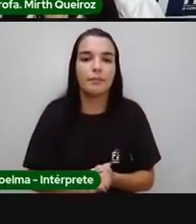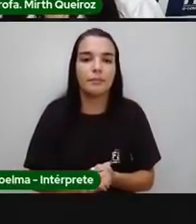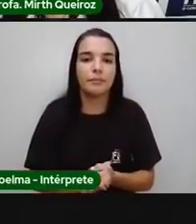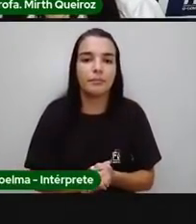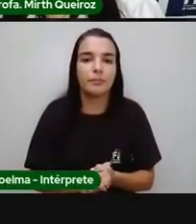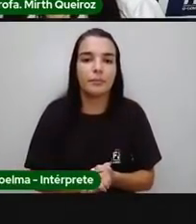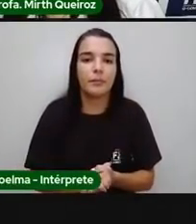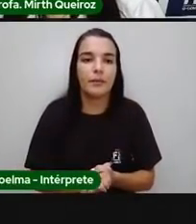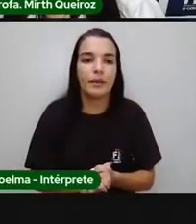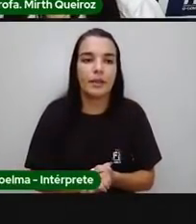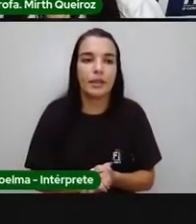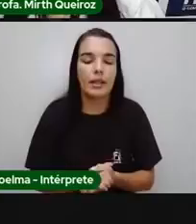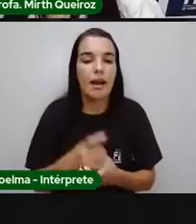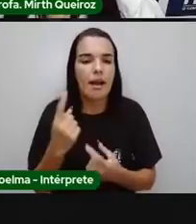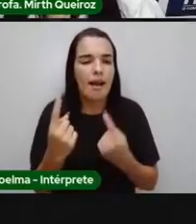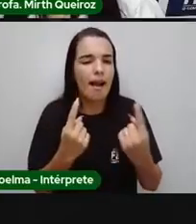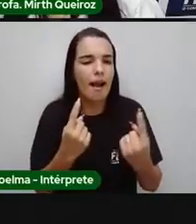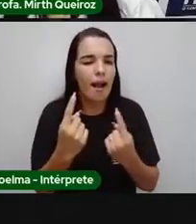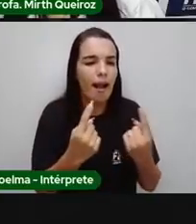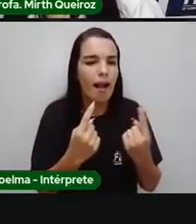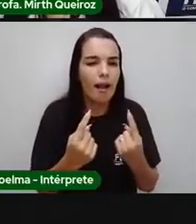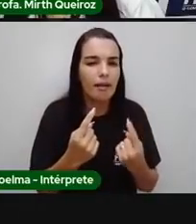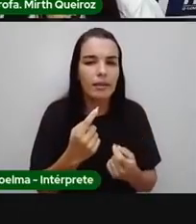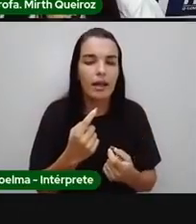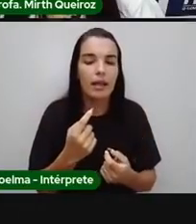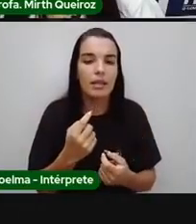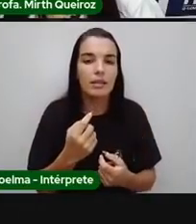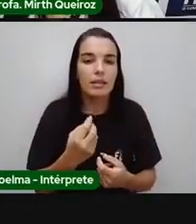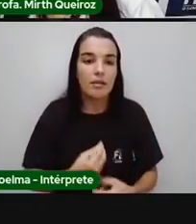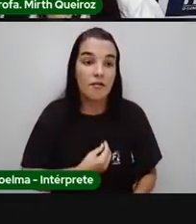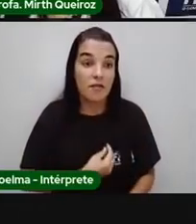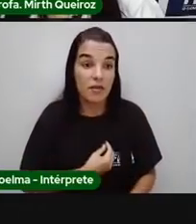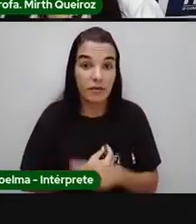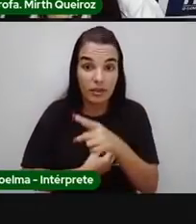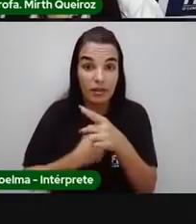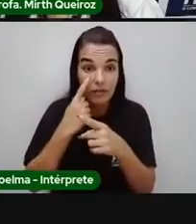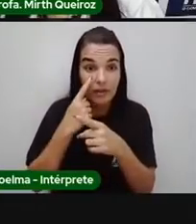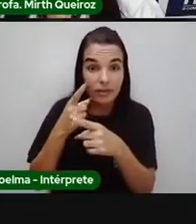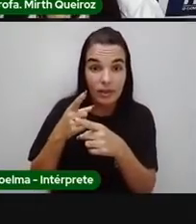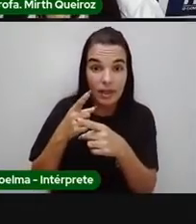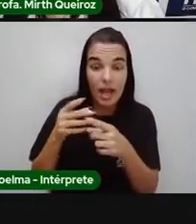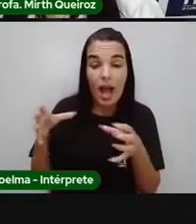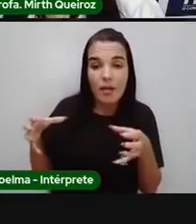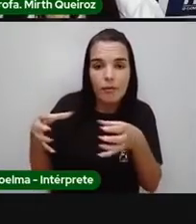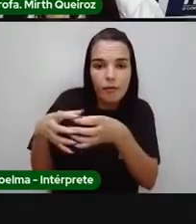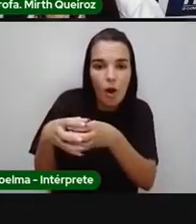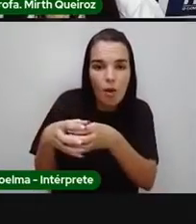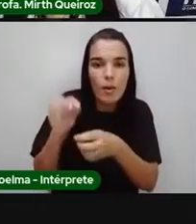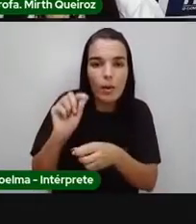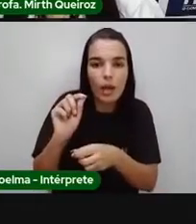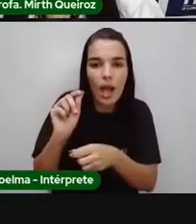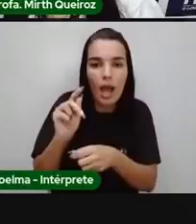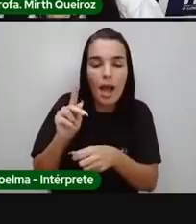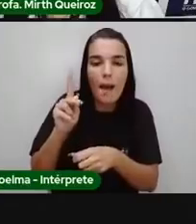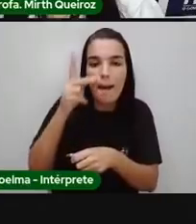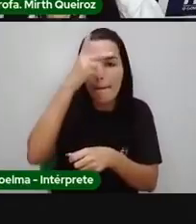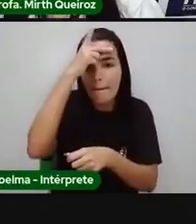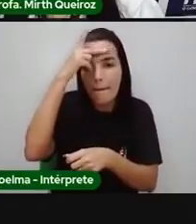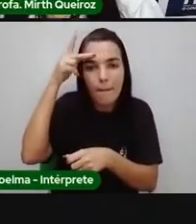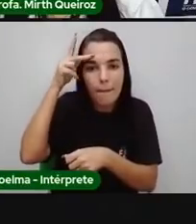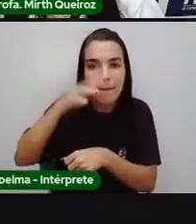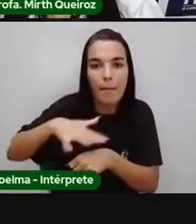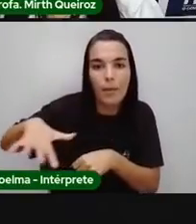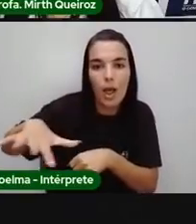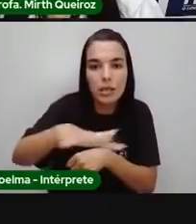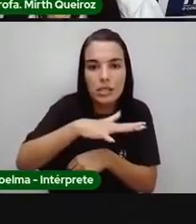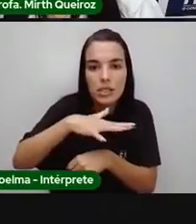cada cobra não, cada tipo de ser vivo desse aqui, forma uma população. Então, a gente tem uma população, por exemplo,